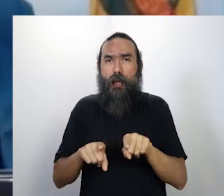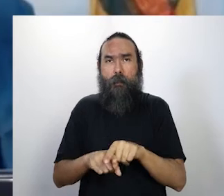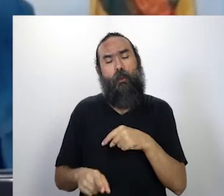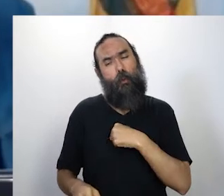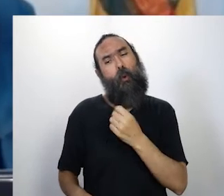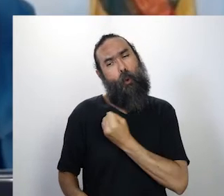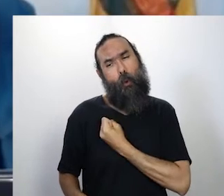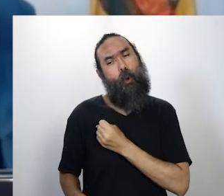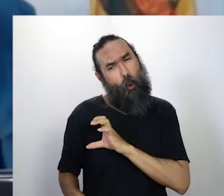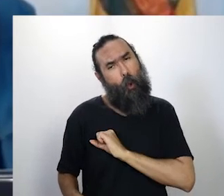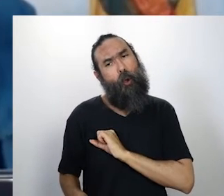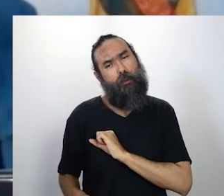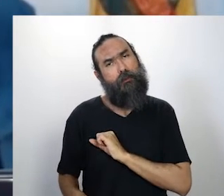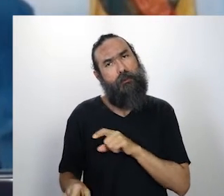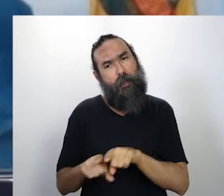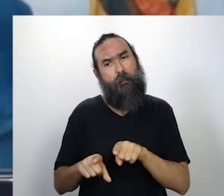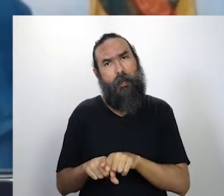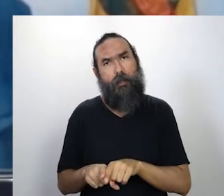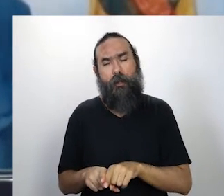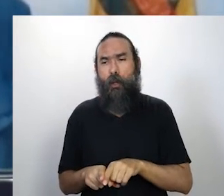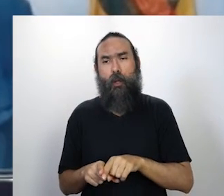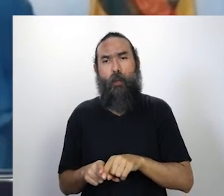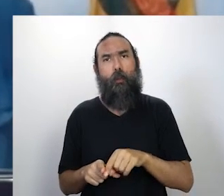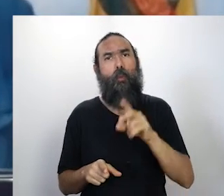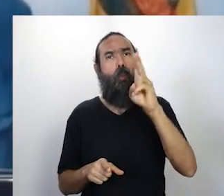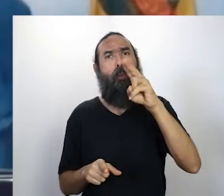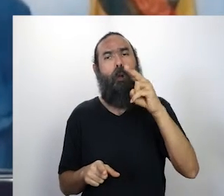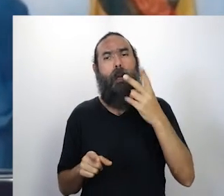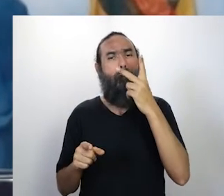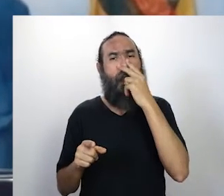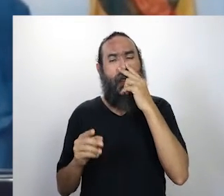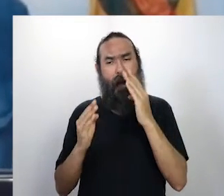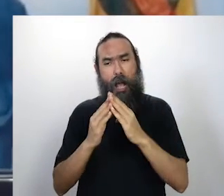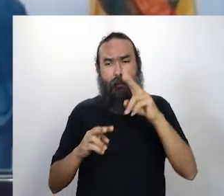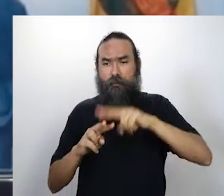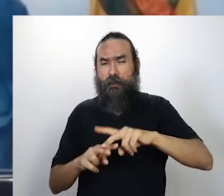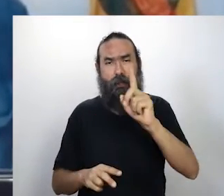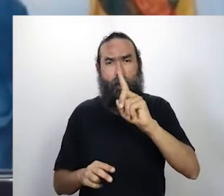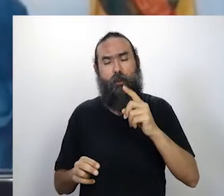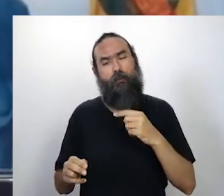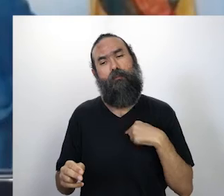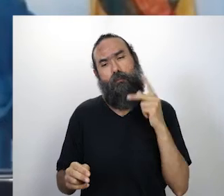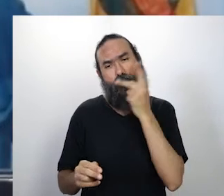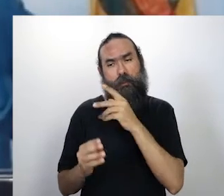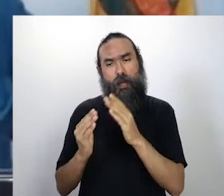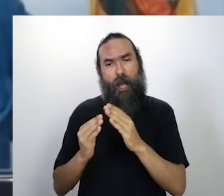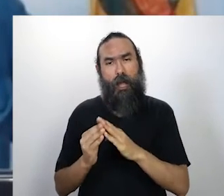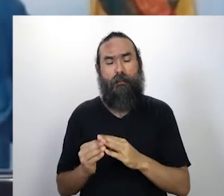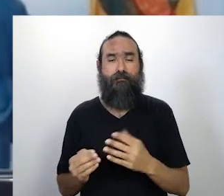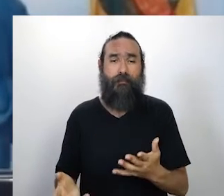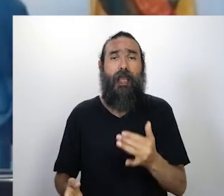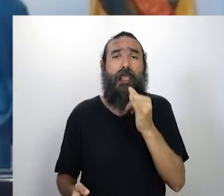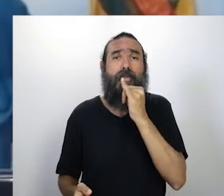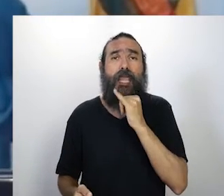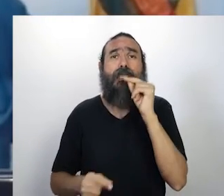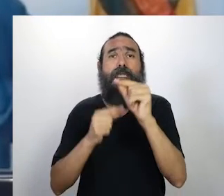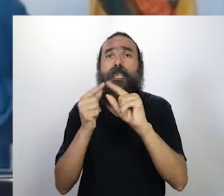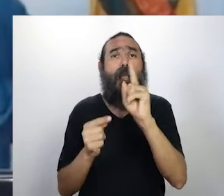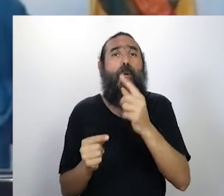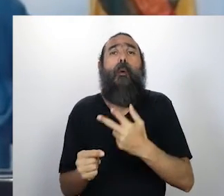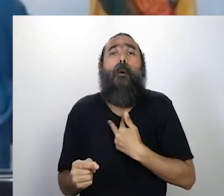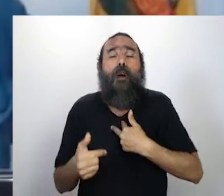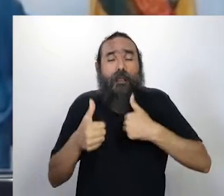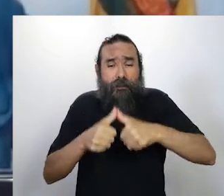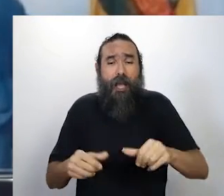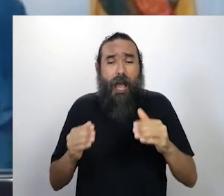muito longe disso. Estou feliz por poder estar em casa e por saber que muitos amigos podem estar em casa e triste por quem não pode estar em